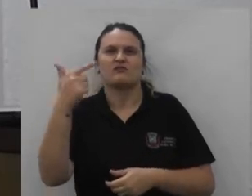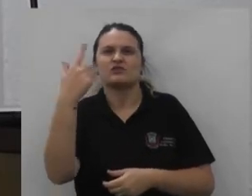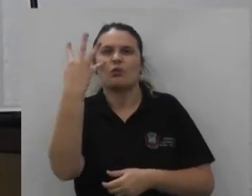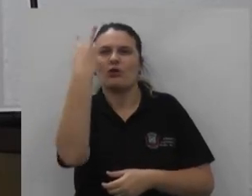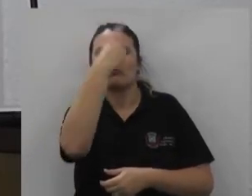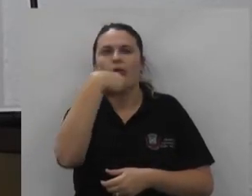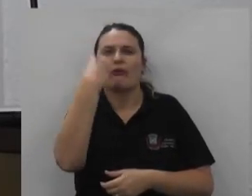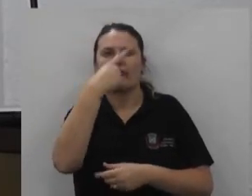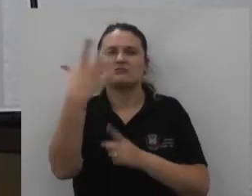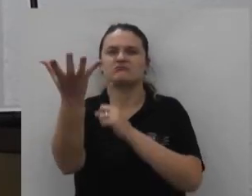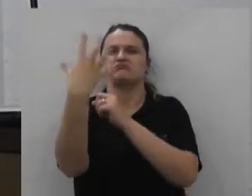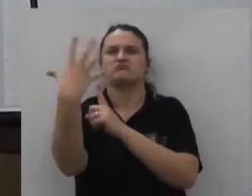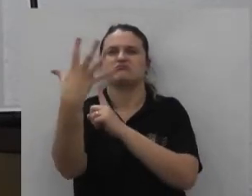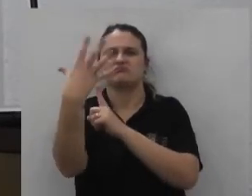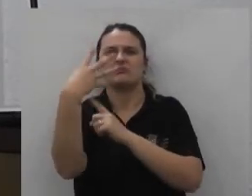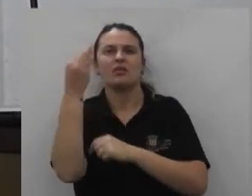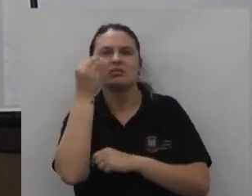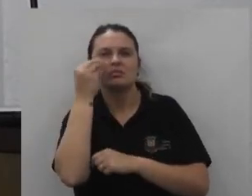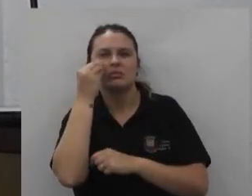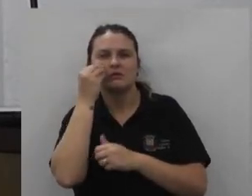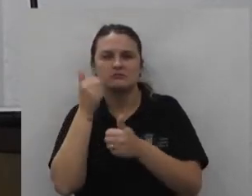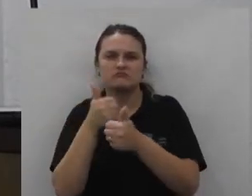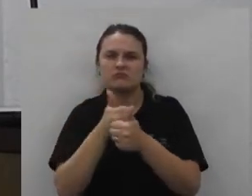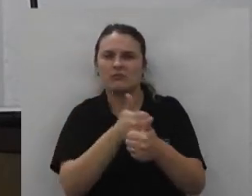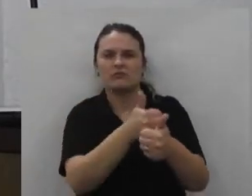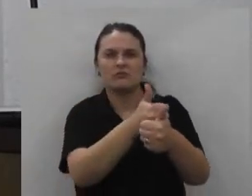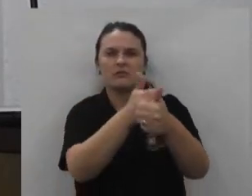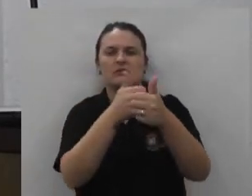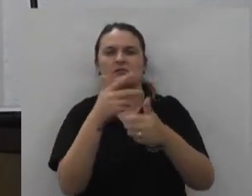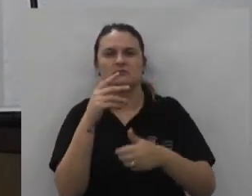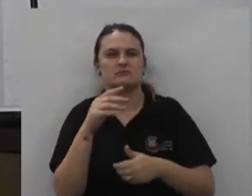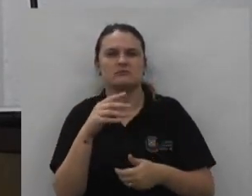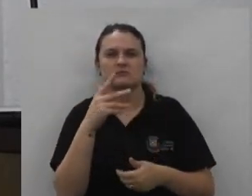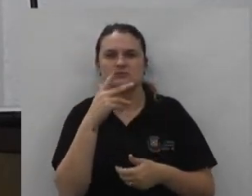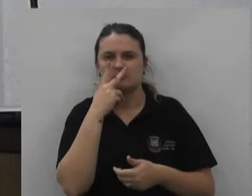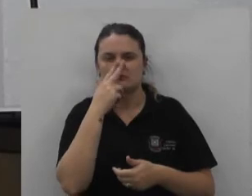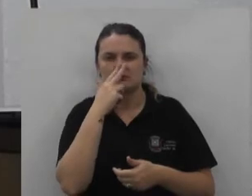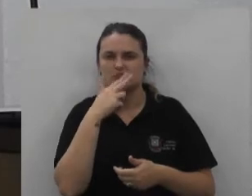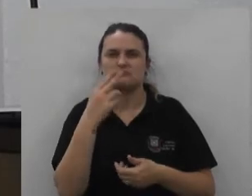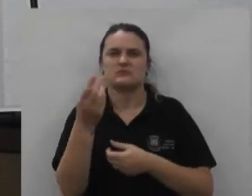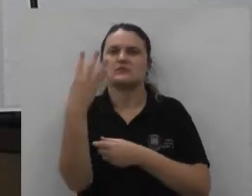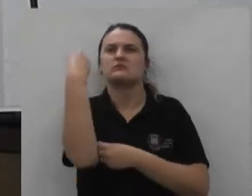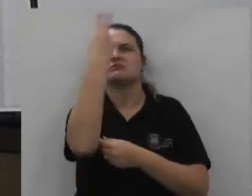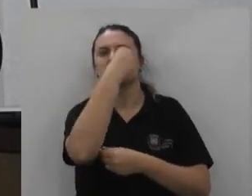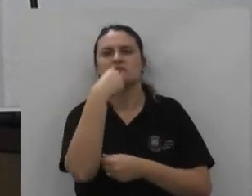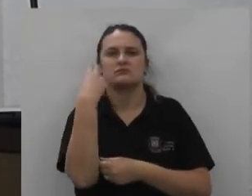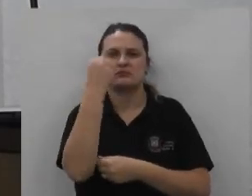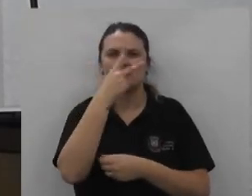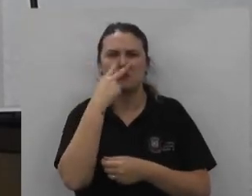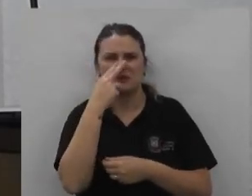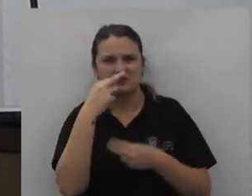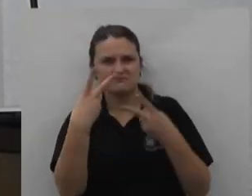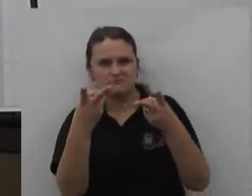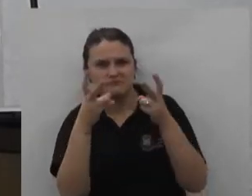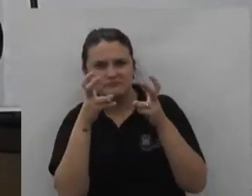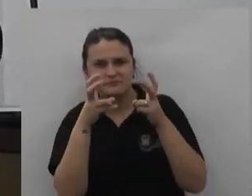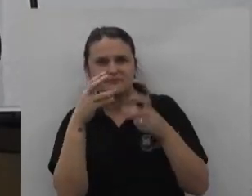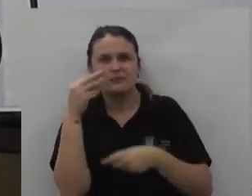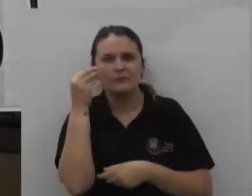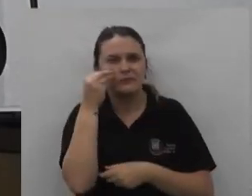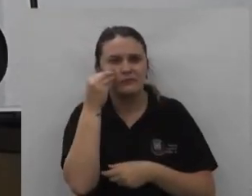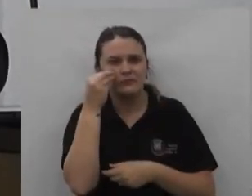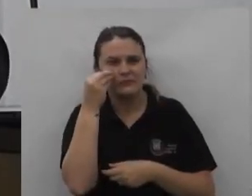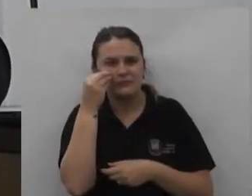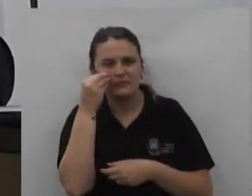por uma grande massa que tenta conduzir ao rumo aonde nós estamos vendo uma